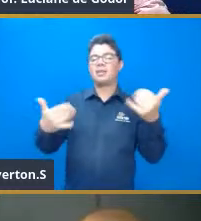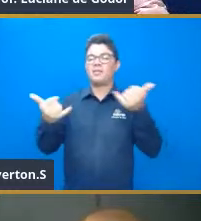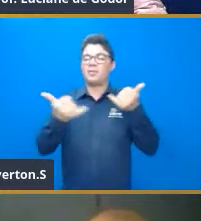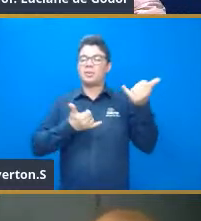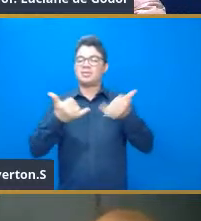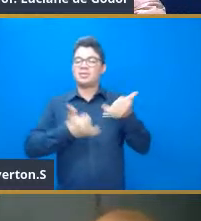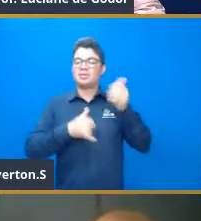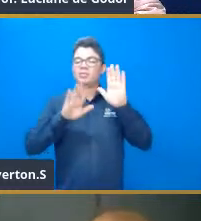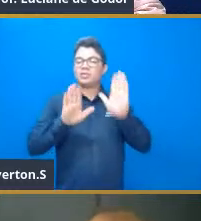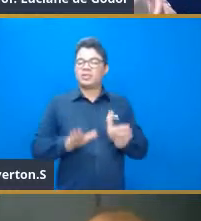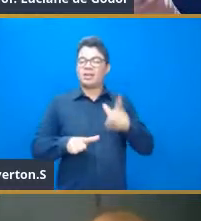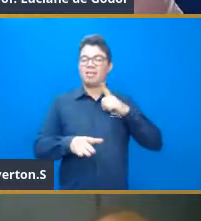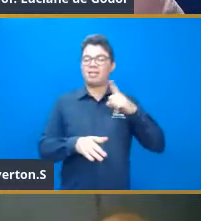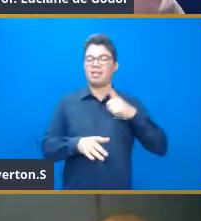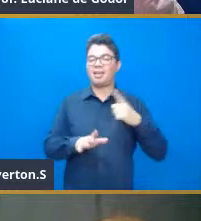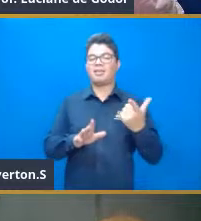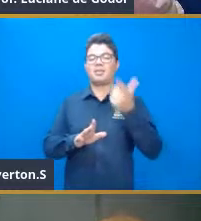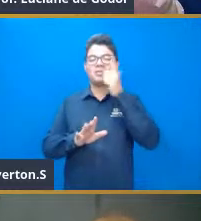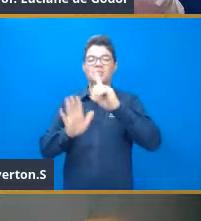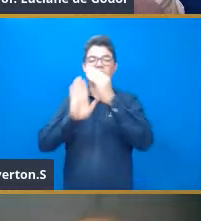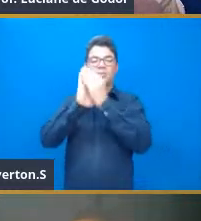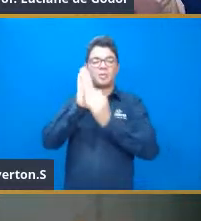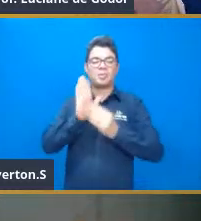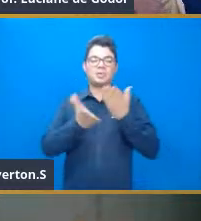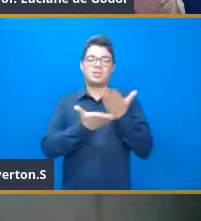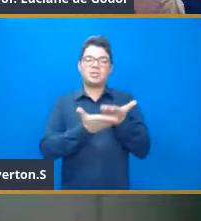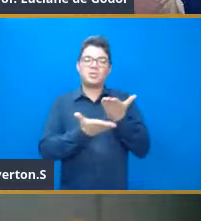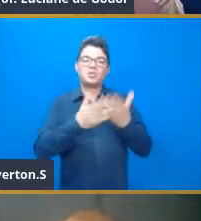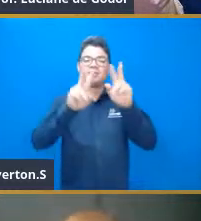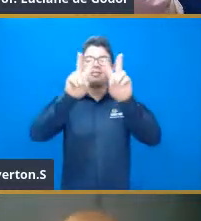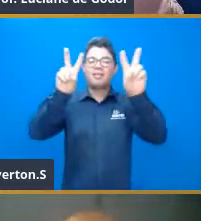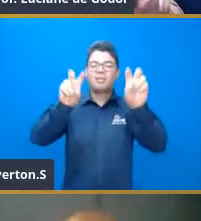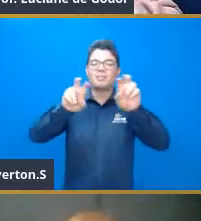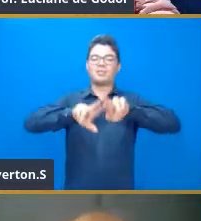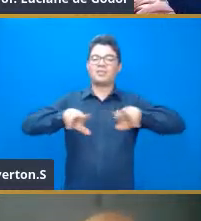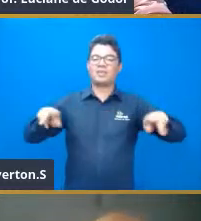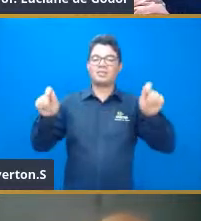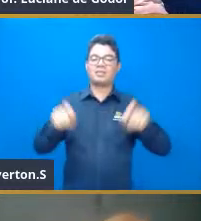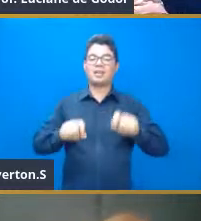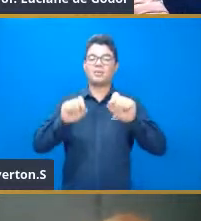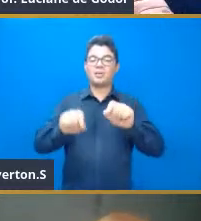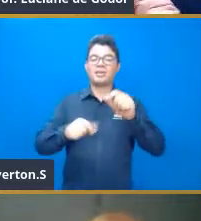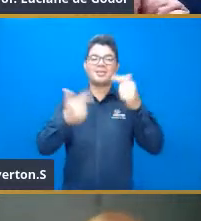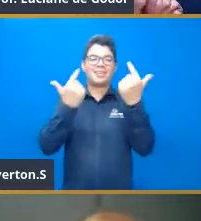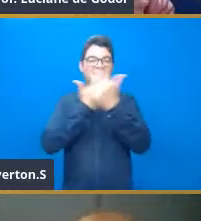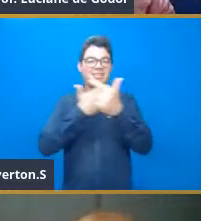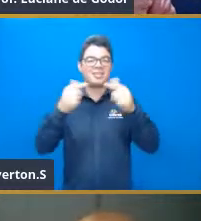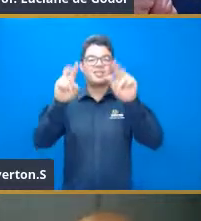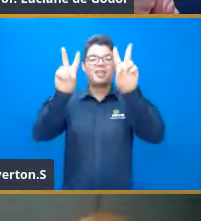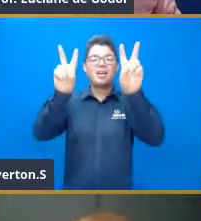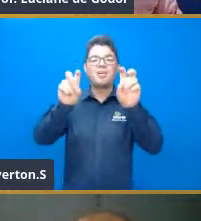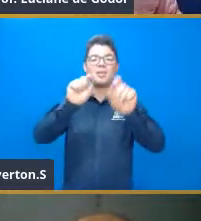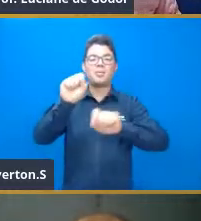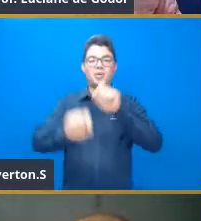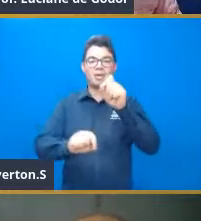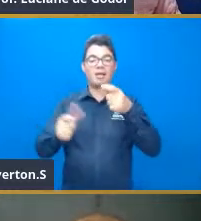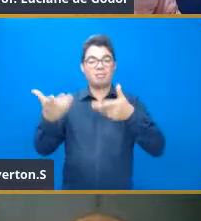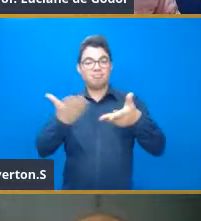estamos adquirindo. Então, a gente estuda vários assuntos e a matemática é engraçada, né, porque ela tem aplicações reais.